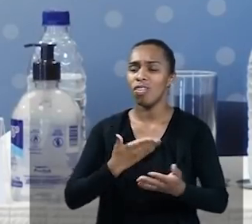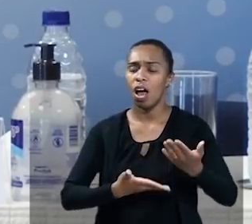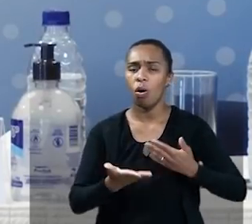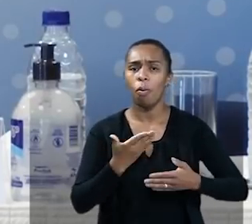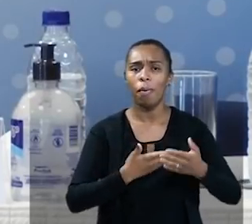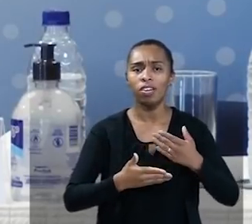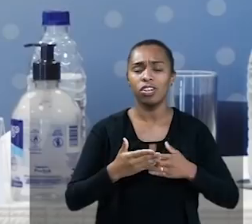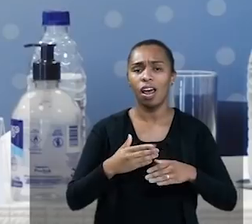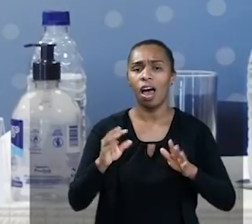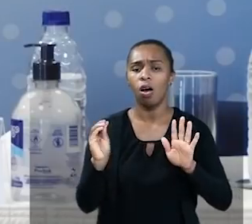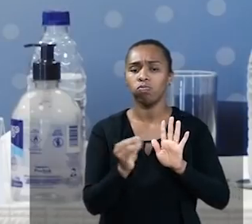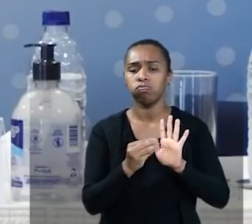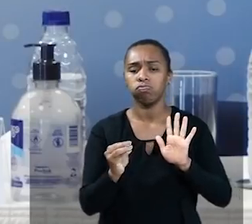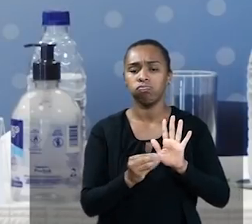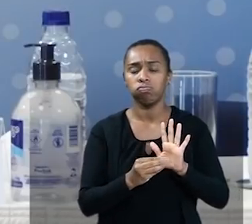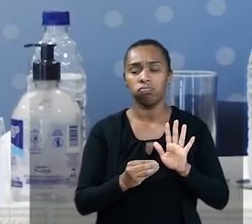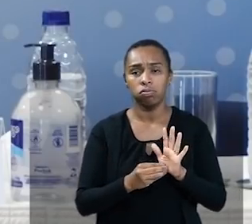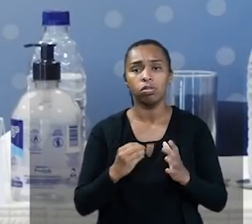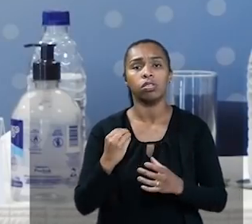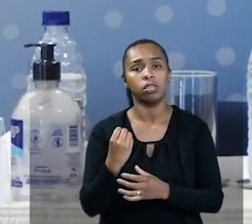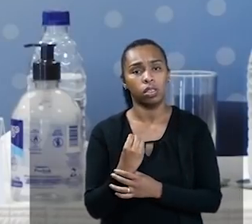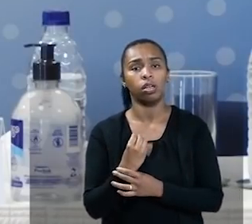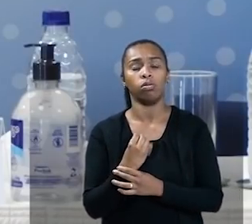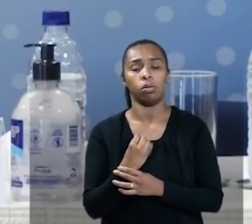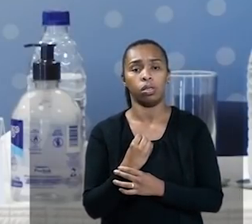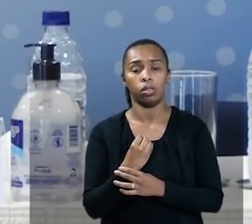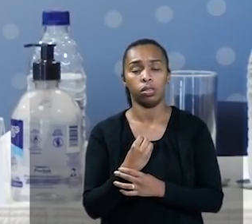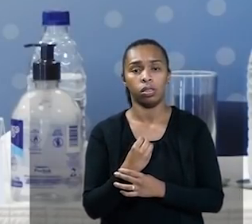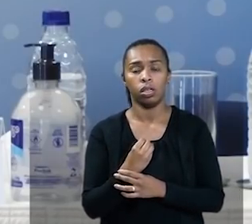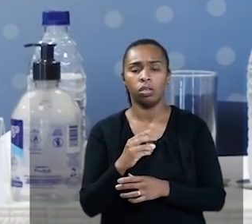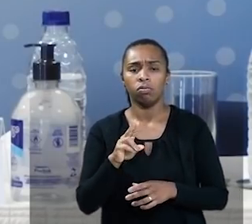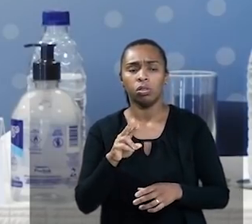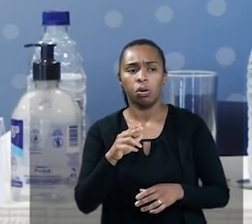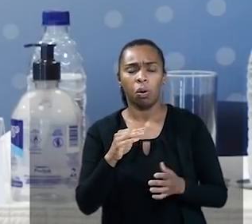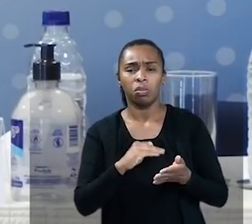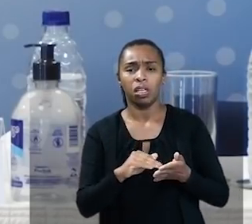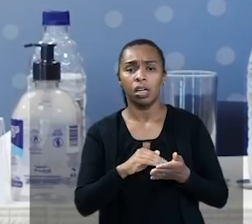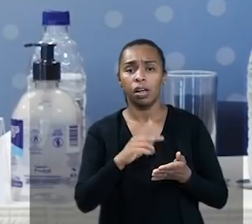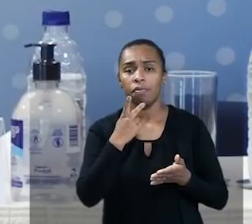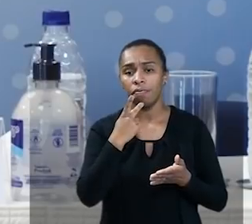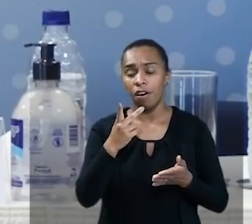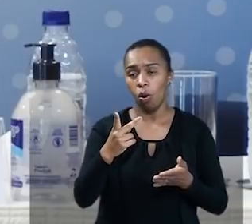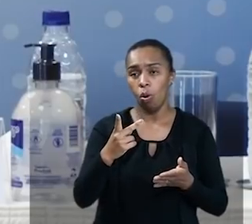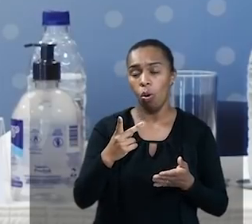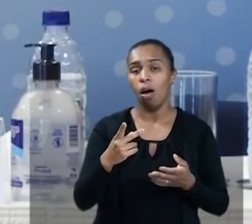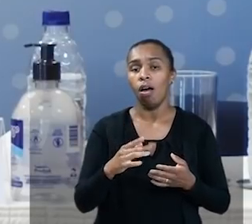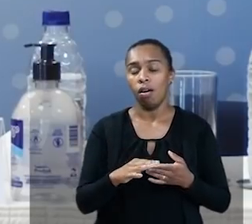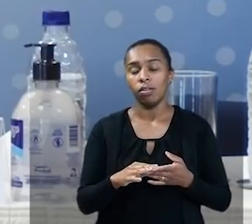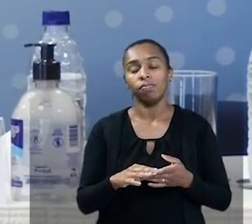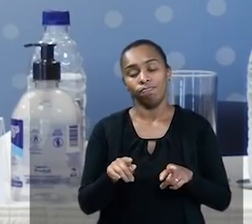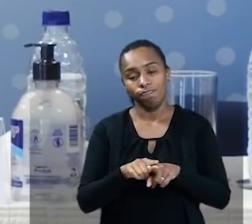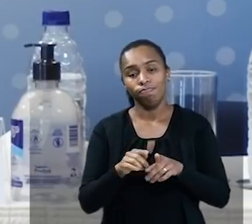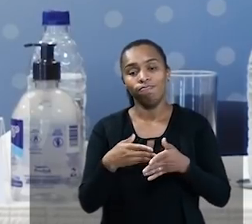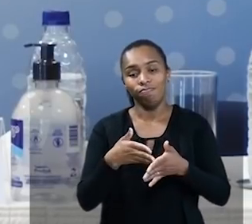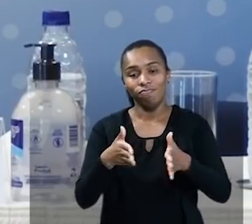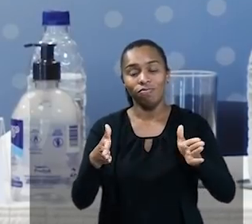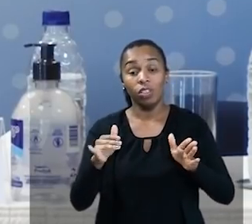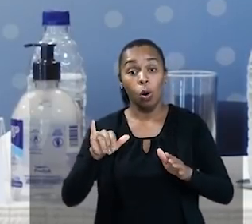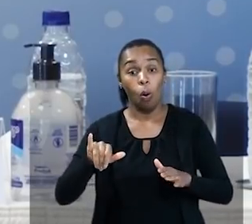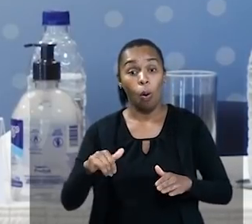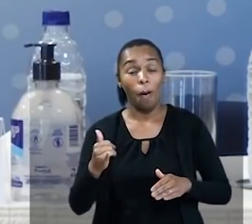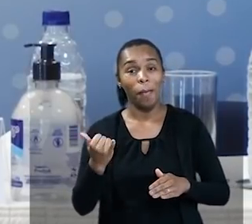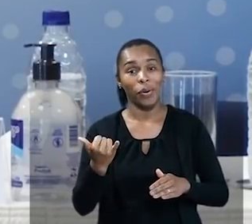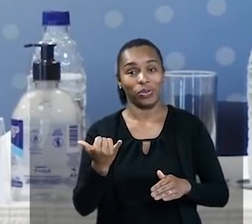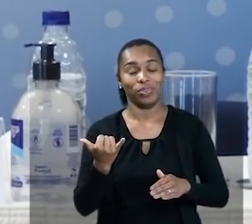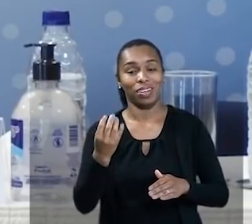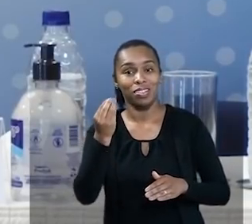os conteúdos com segurança, né, com equidade, da forma como o secretário Wagner pontuou, mas ele também vai abrir